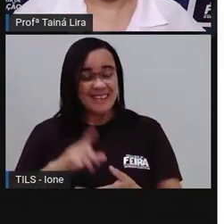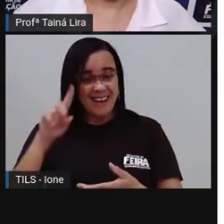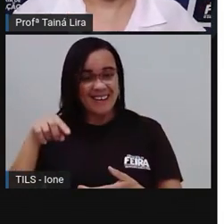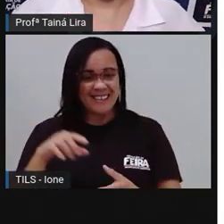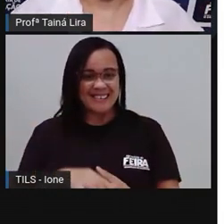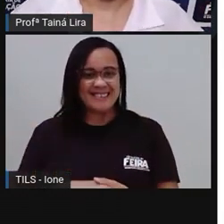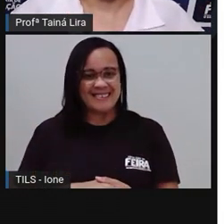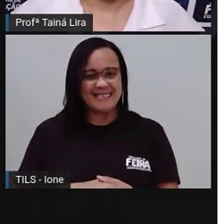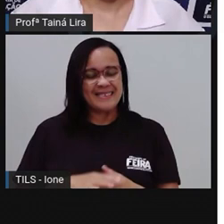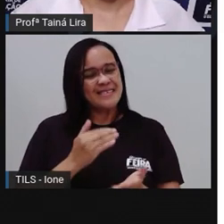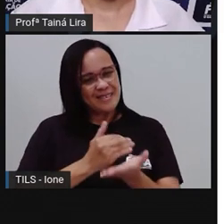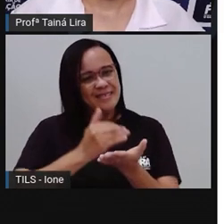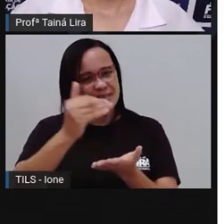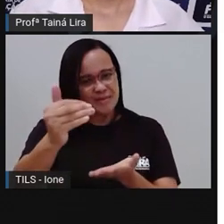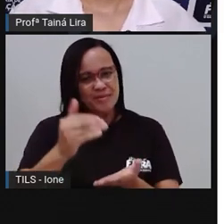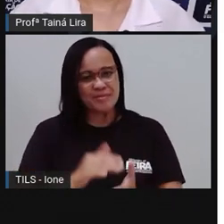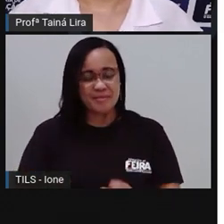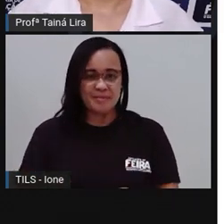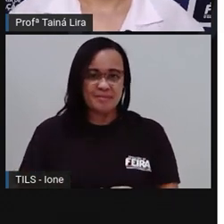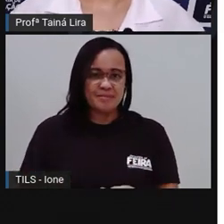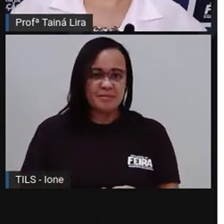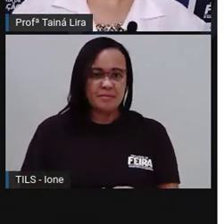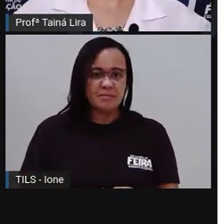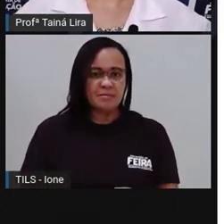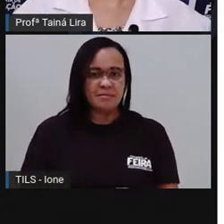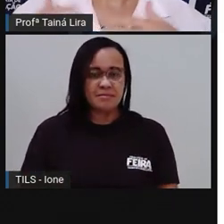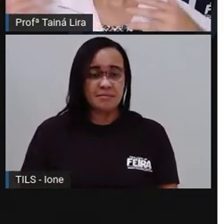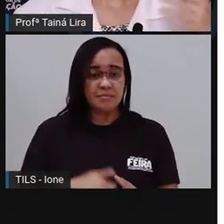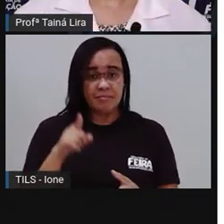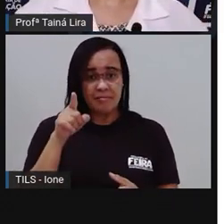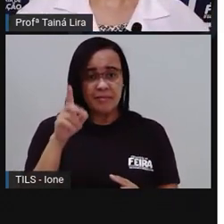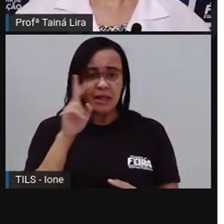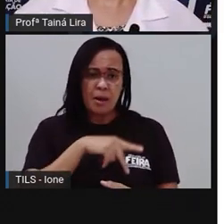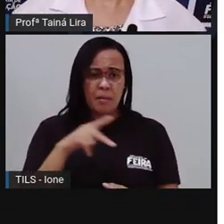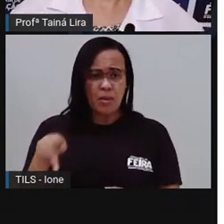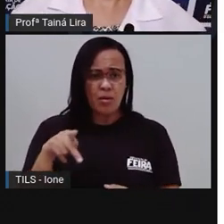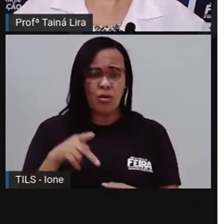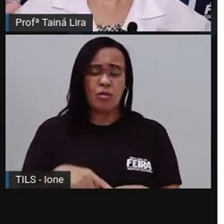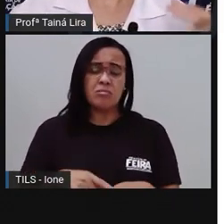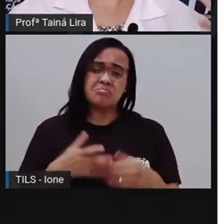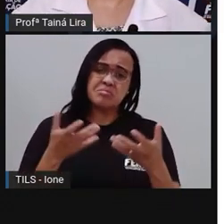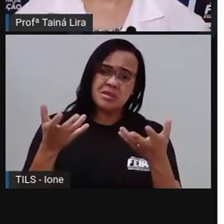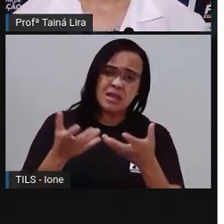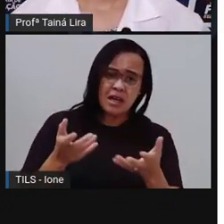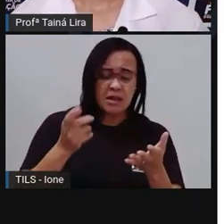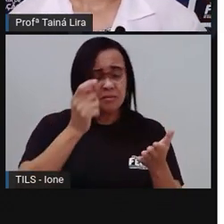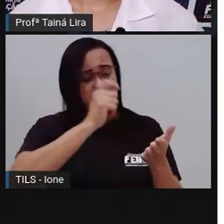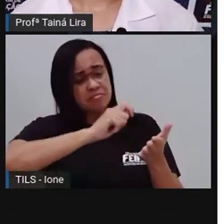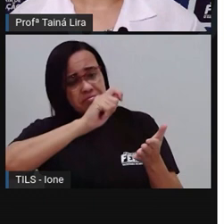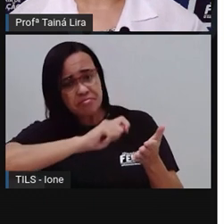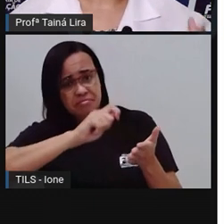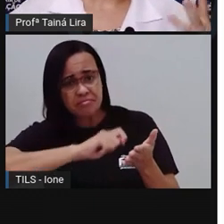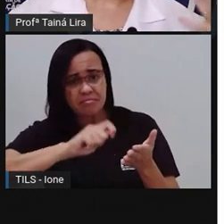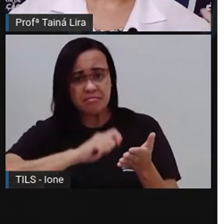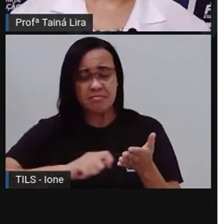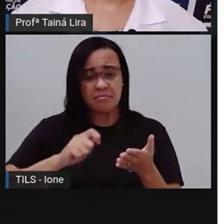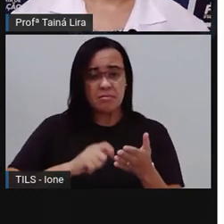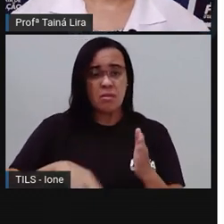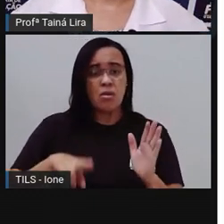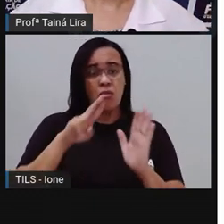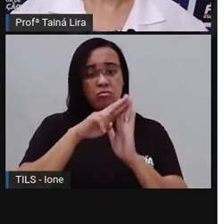Então, vamos lá. Bom, Pró, e quando eu quero escrever uma